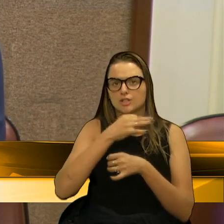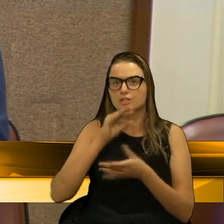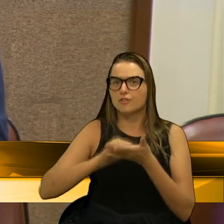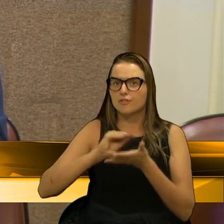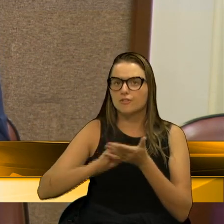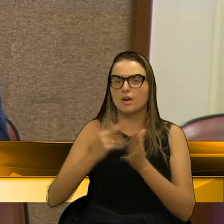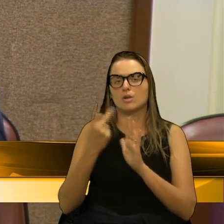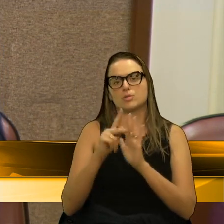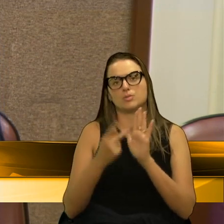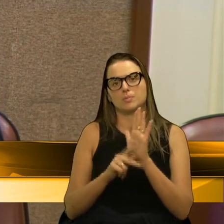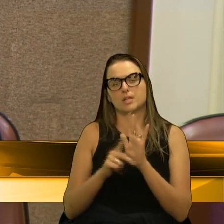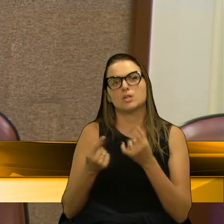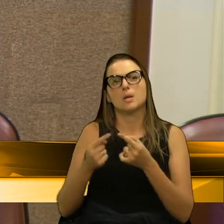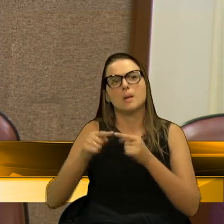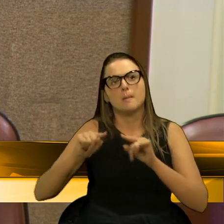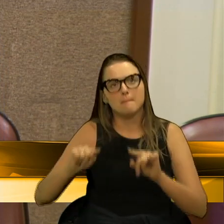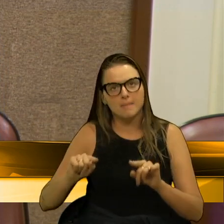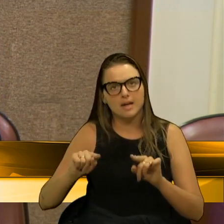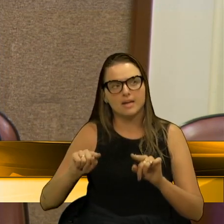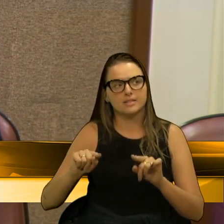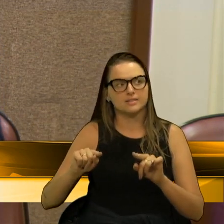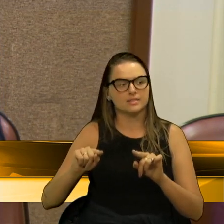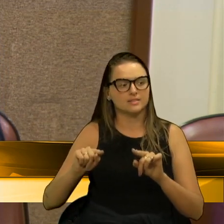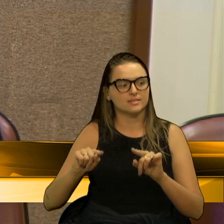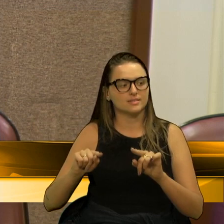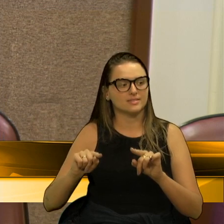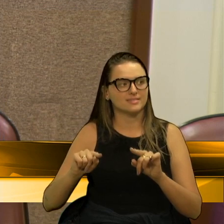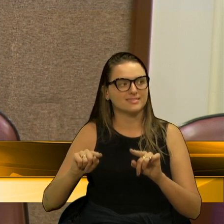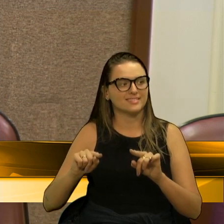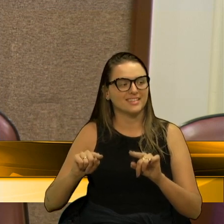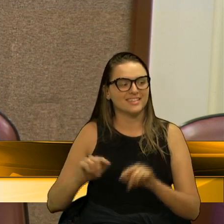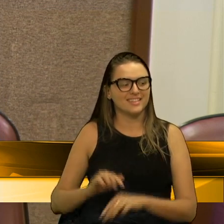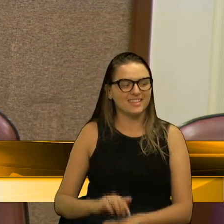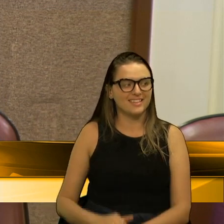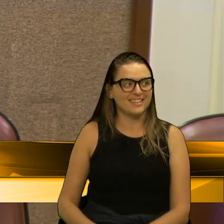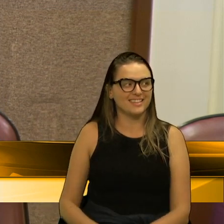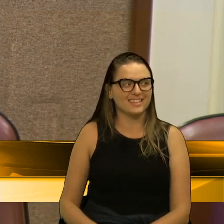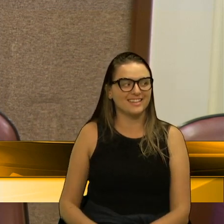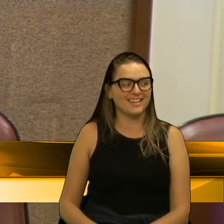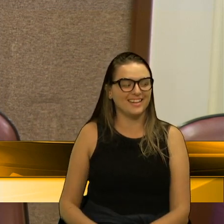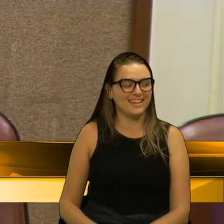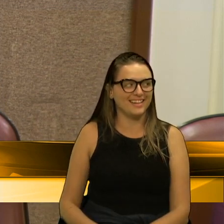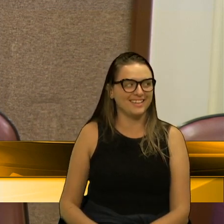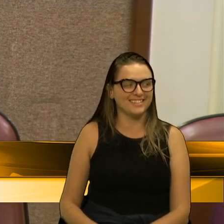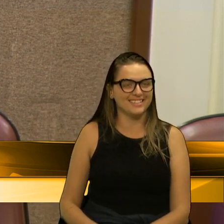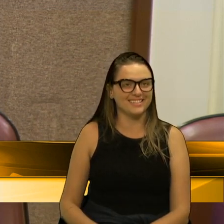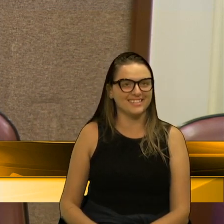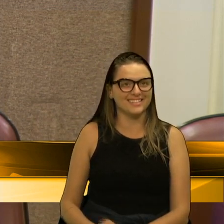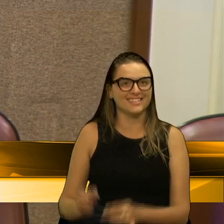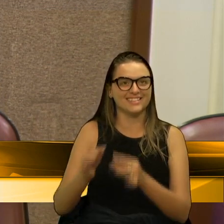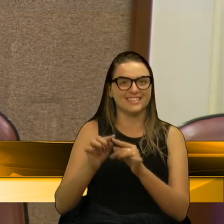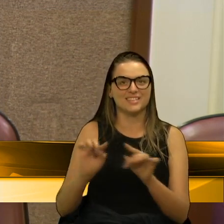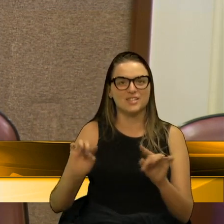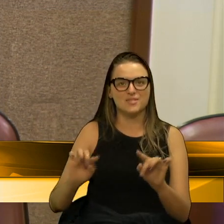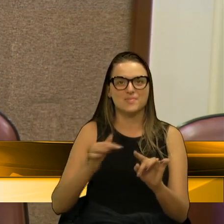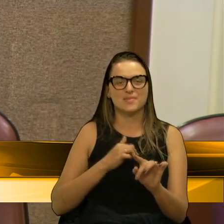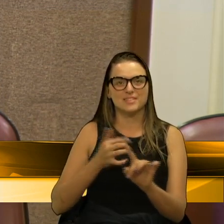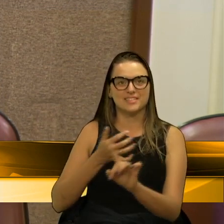Mas eu queria entrar em colocar essa questão da contradição.